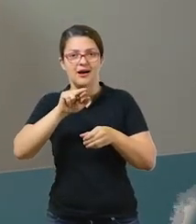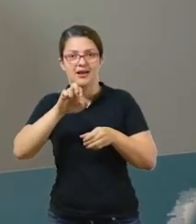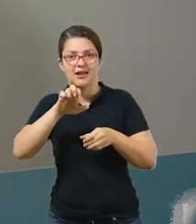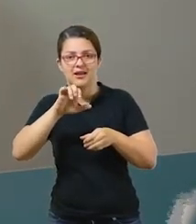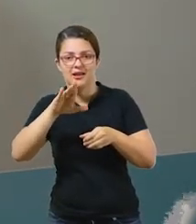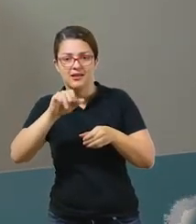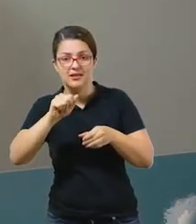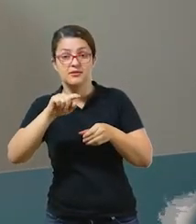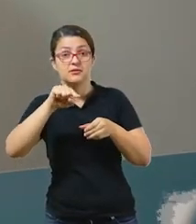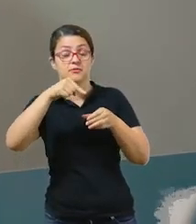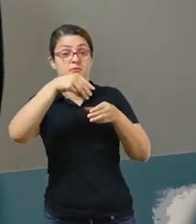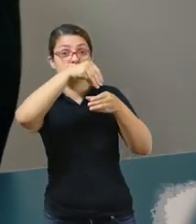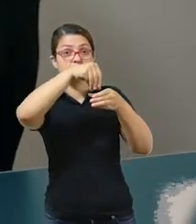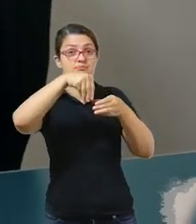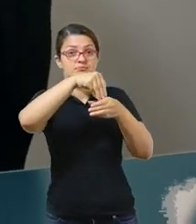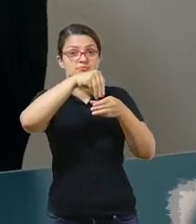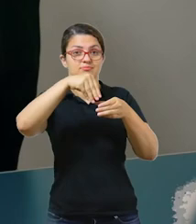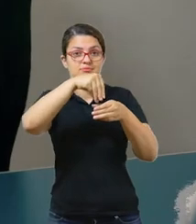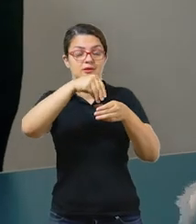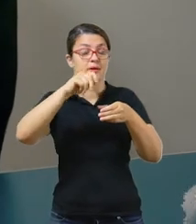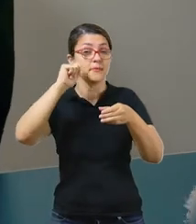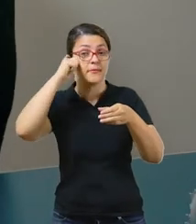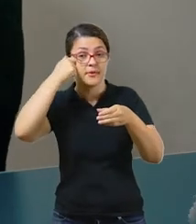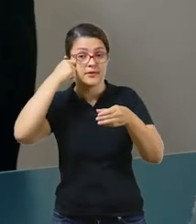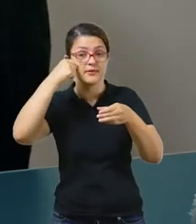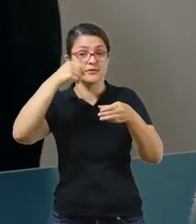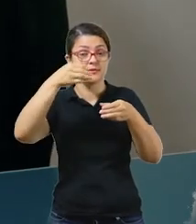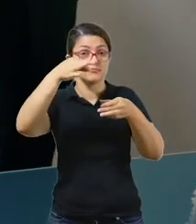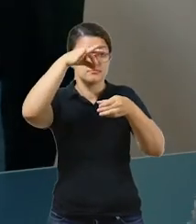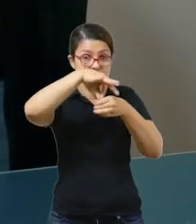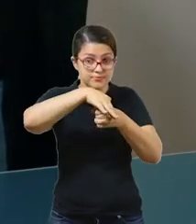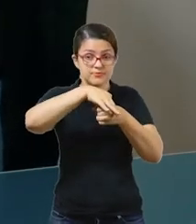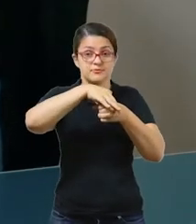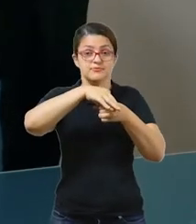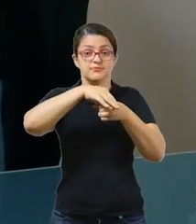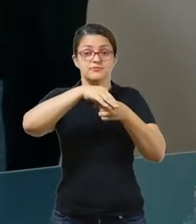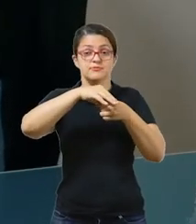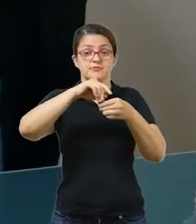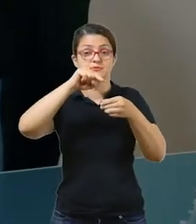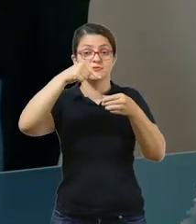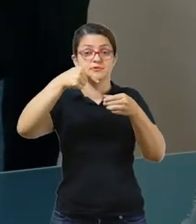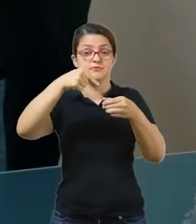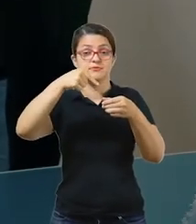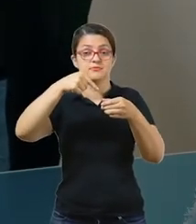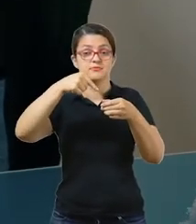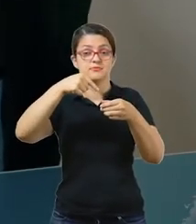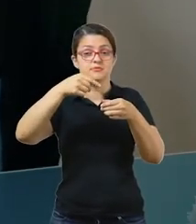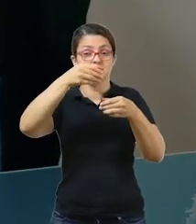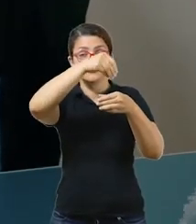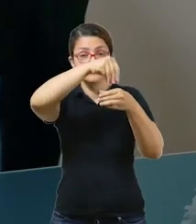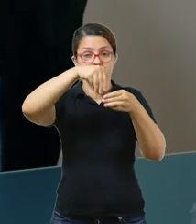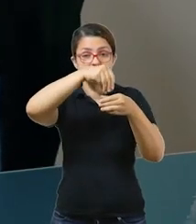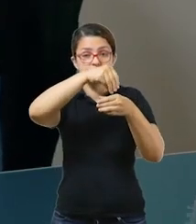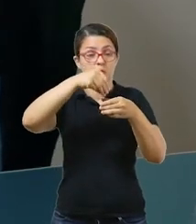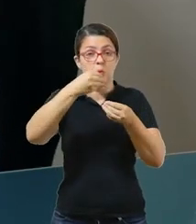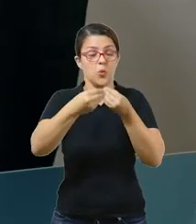preta, a muda. E por cima você vai colocar as pedrinhas. Vamos ver o passo a passo?